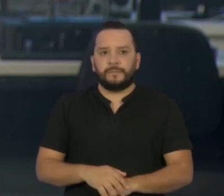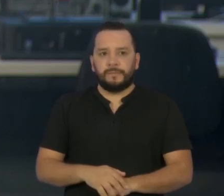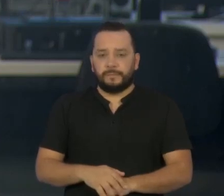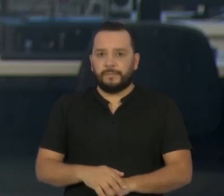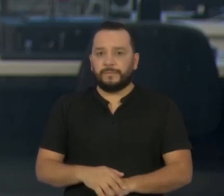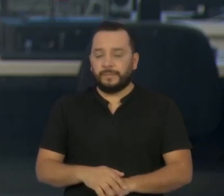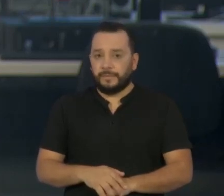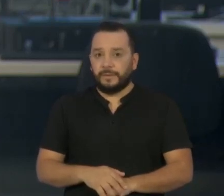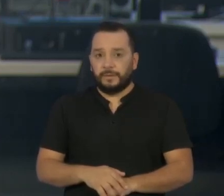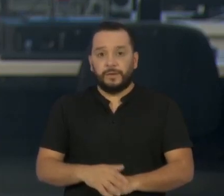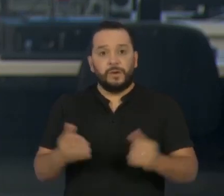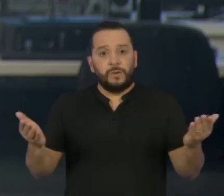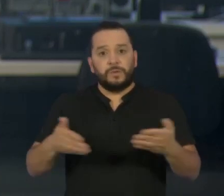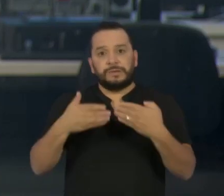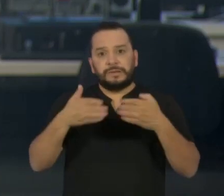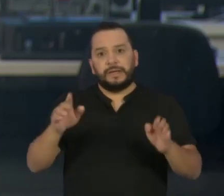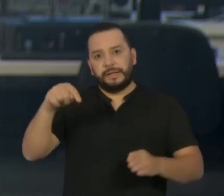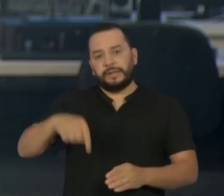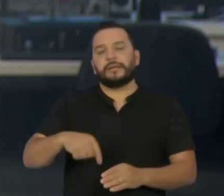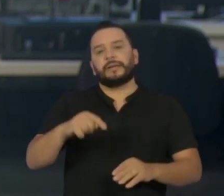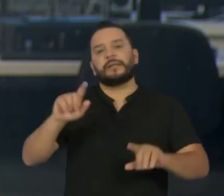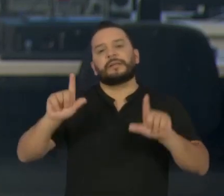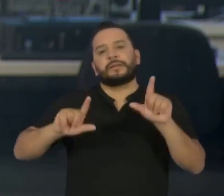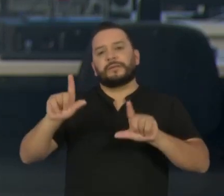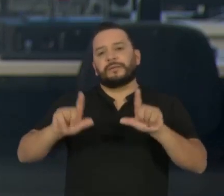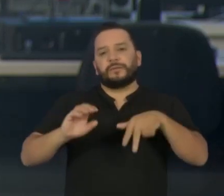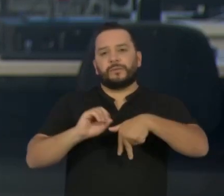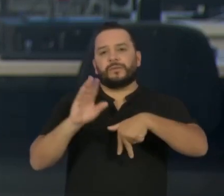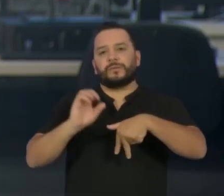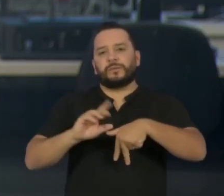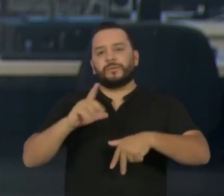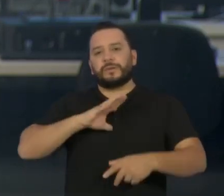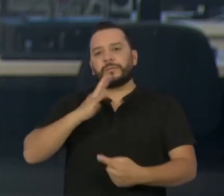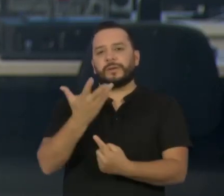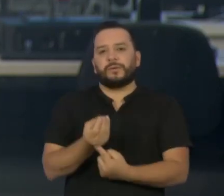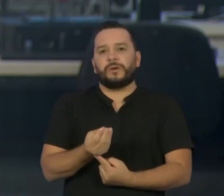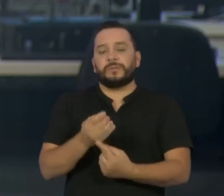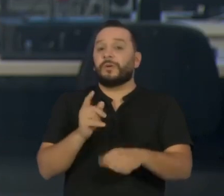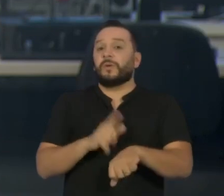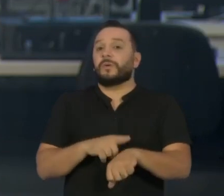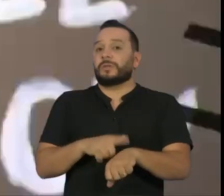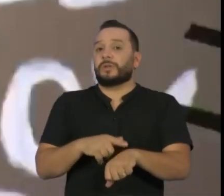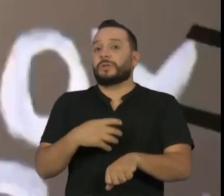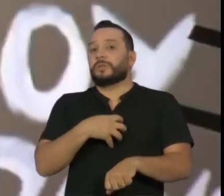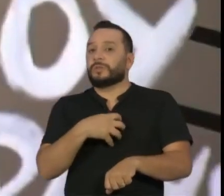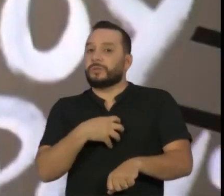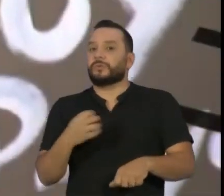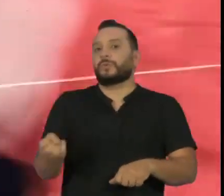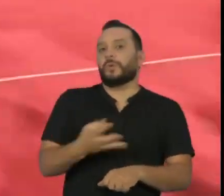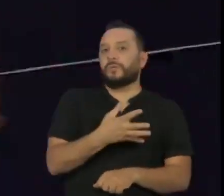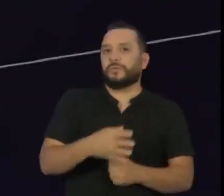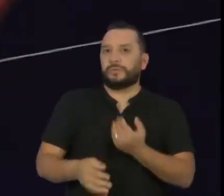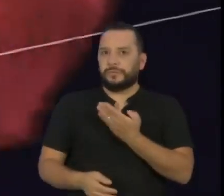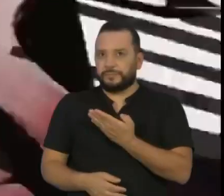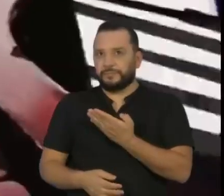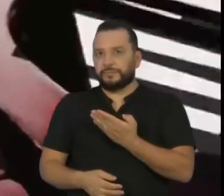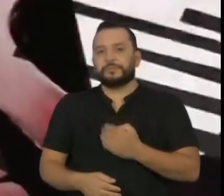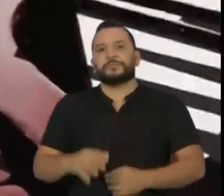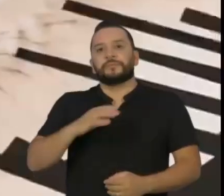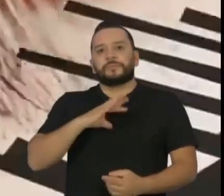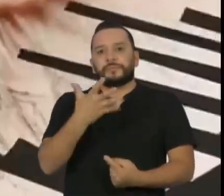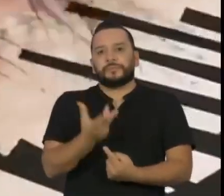Restreia hoje, aqui na TV Cultura, o programa Metrópolis, agora em novo formato. O novo